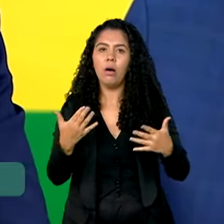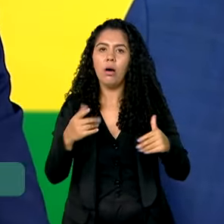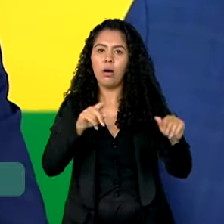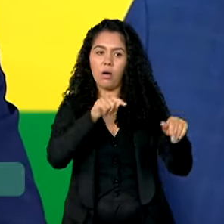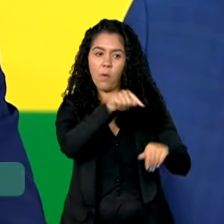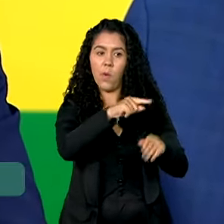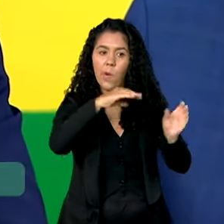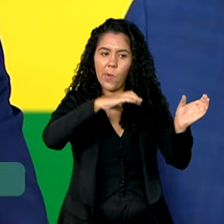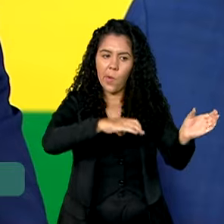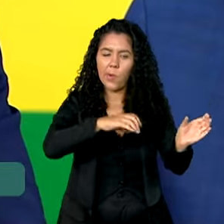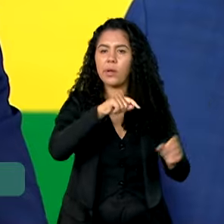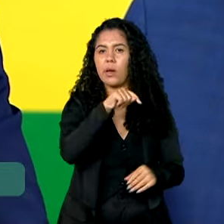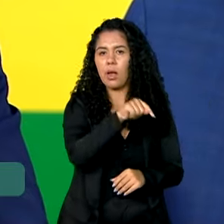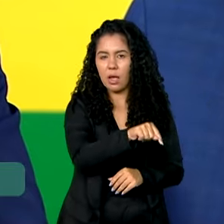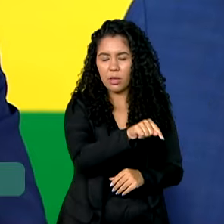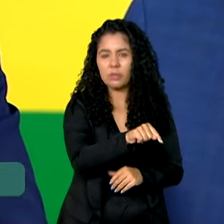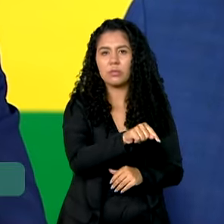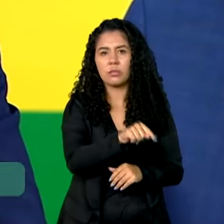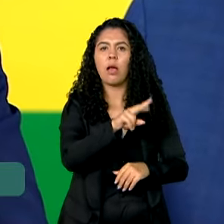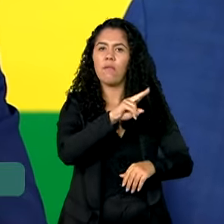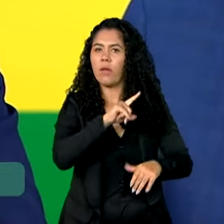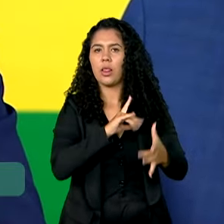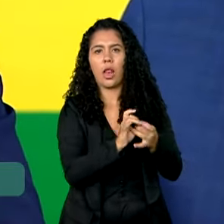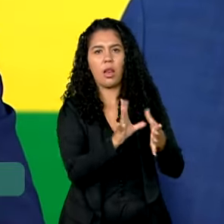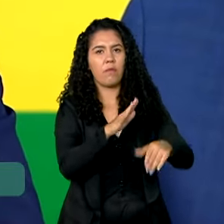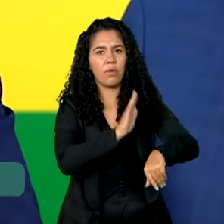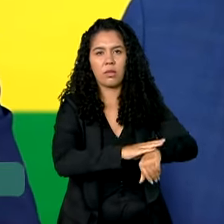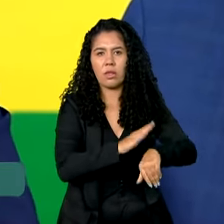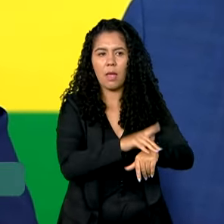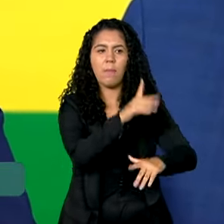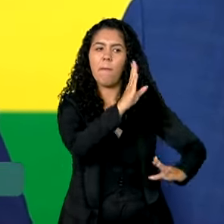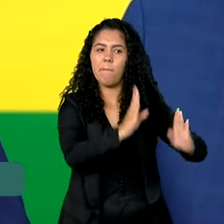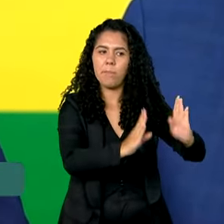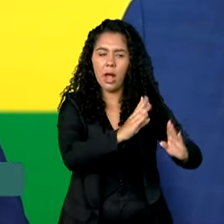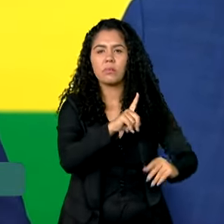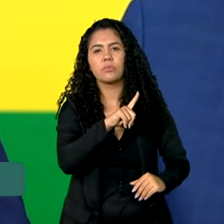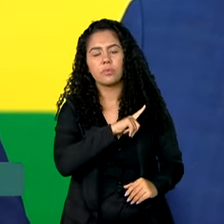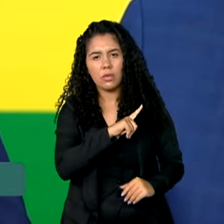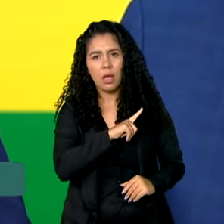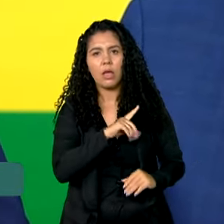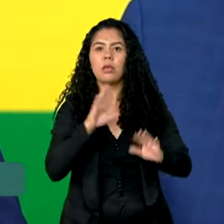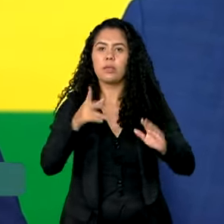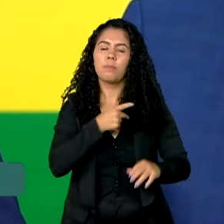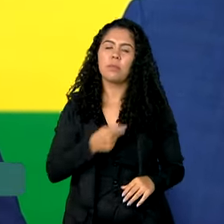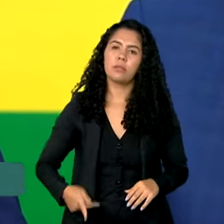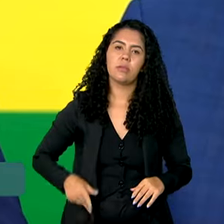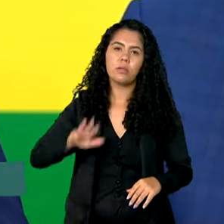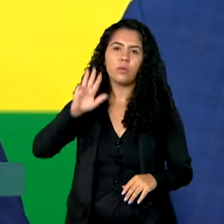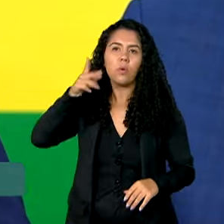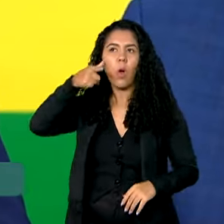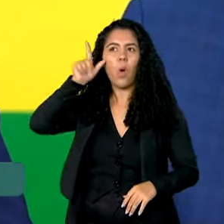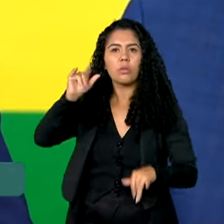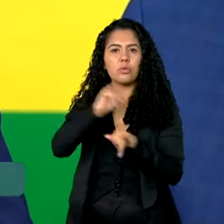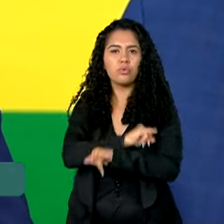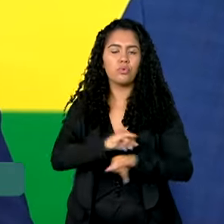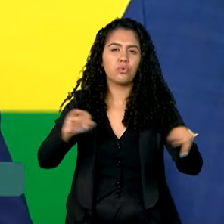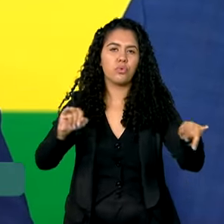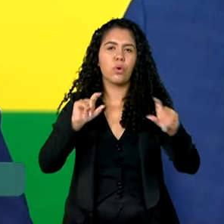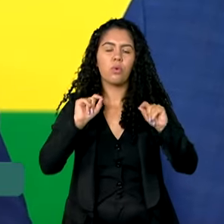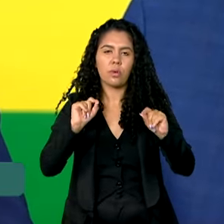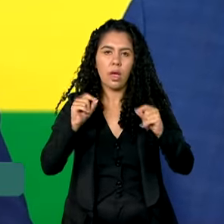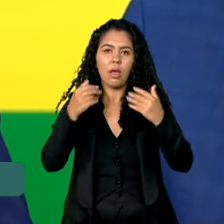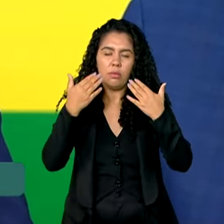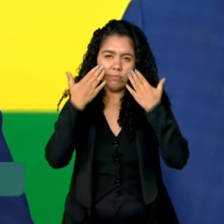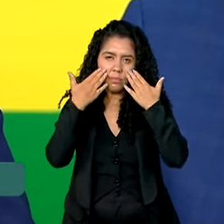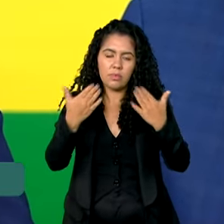evidentemente vai ter o seu tempo, vai ter o seu prazo, como foi anunciado pelo presidente ontem na presença dos dois